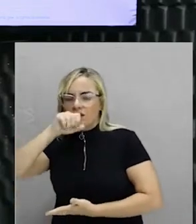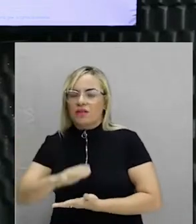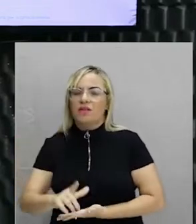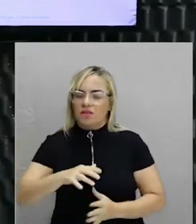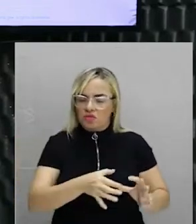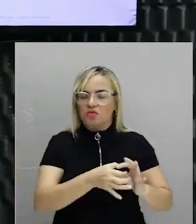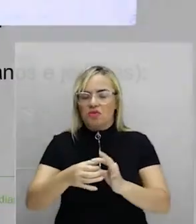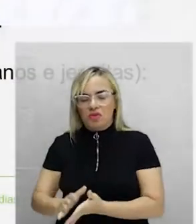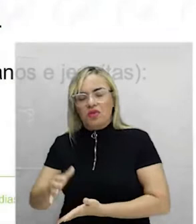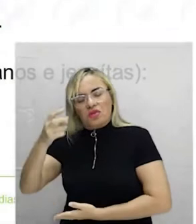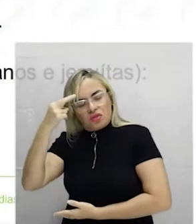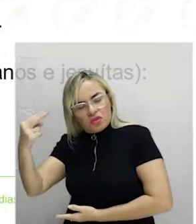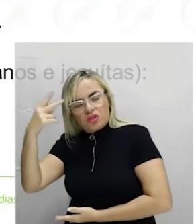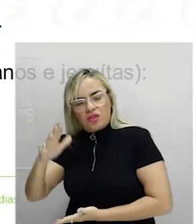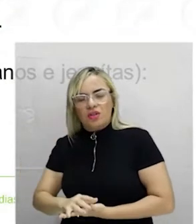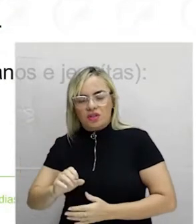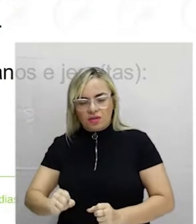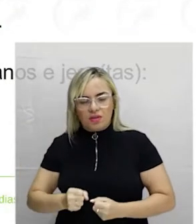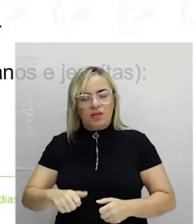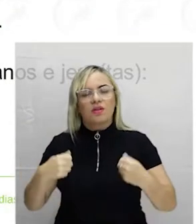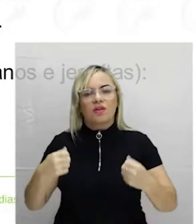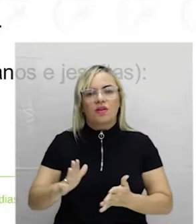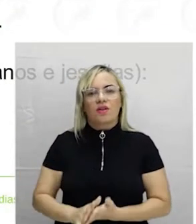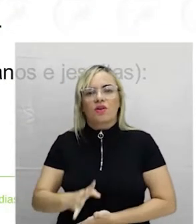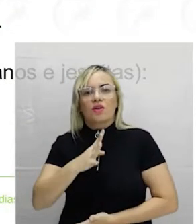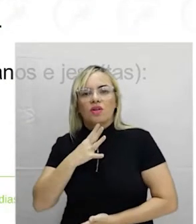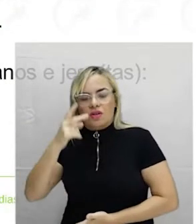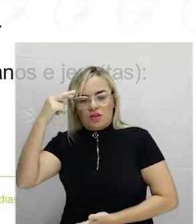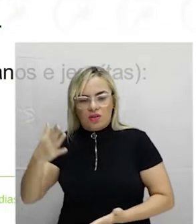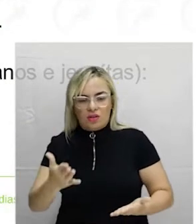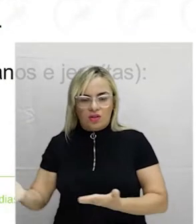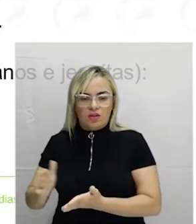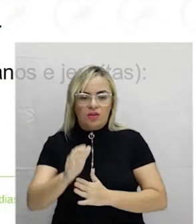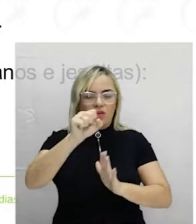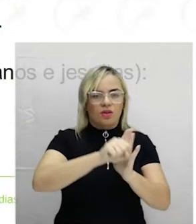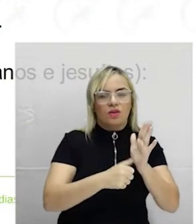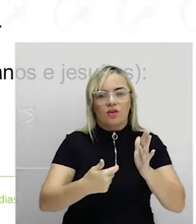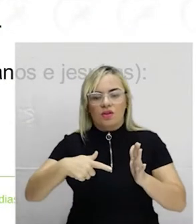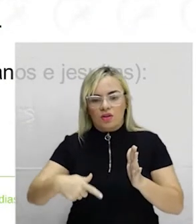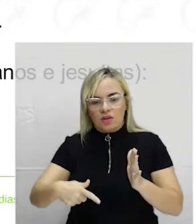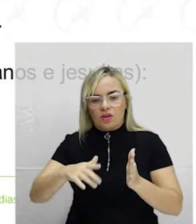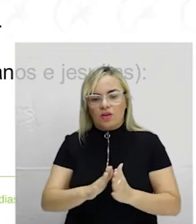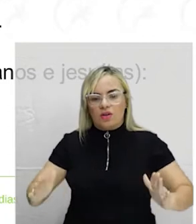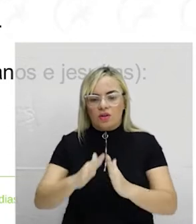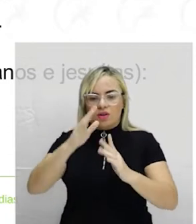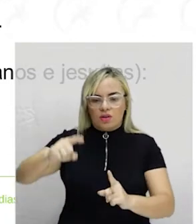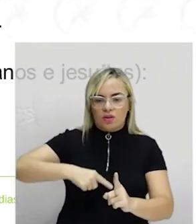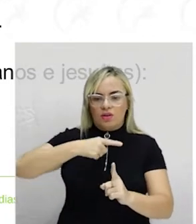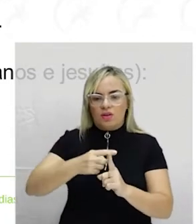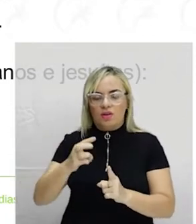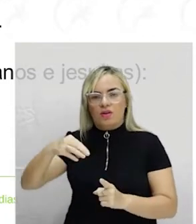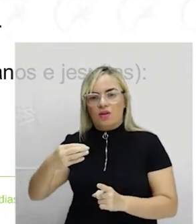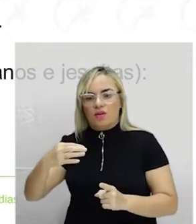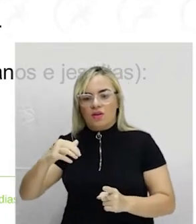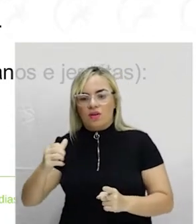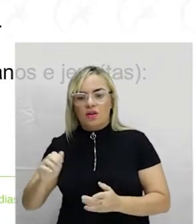a gente conhecer a história. No século XVII, a igreja foi o maior mercenas do período da arte colonial, que é justamente a arte